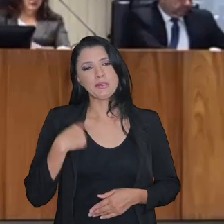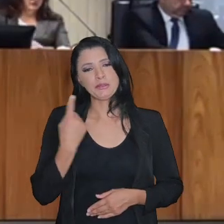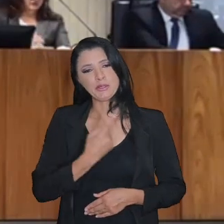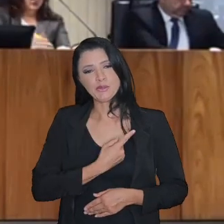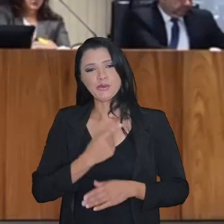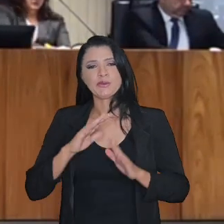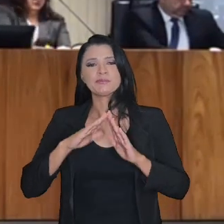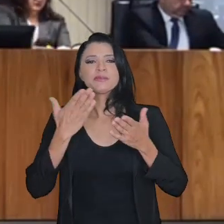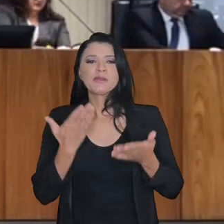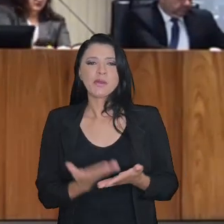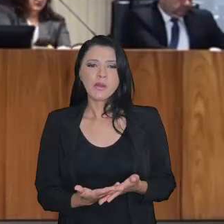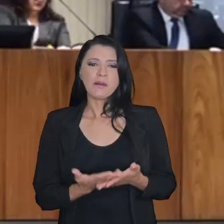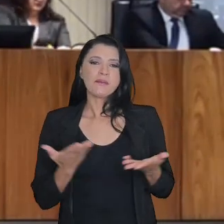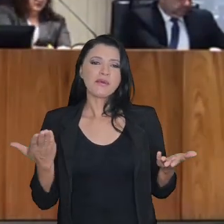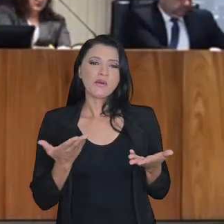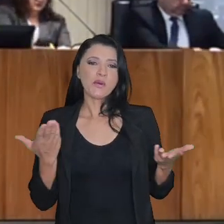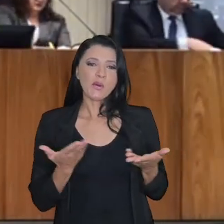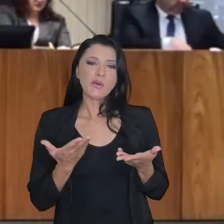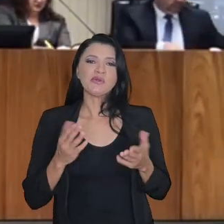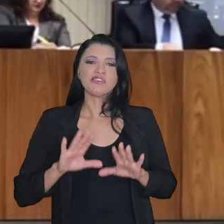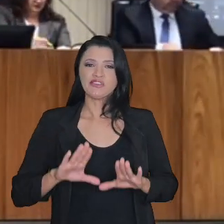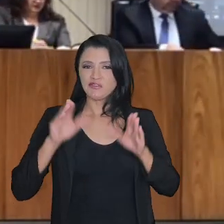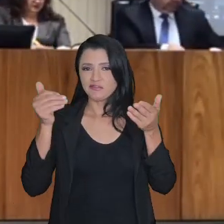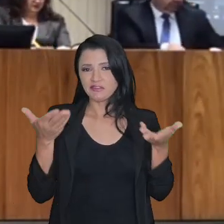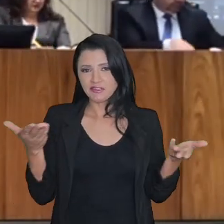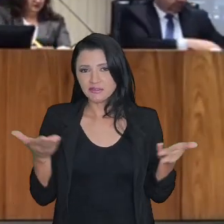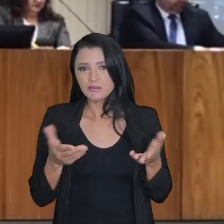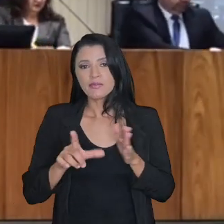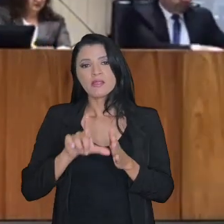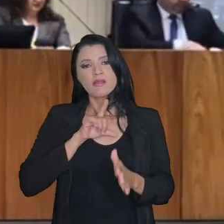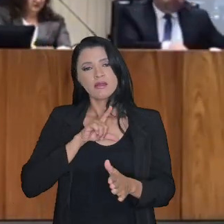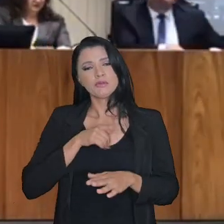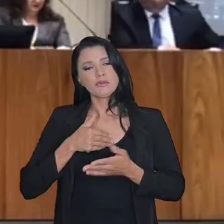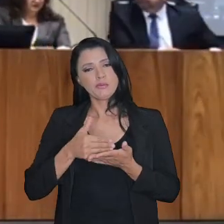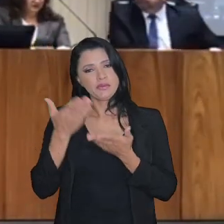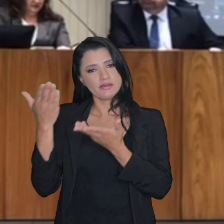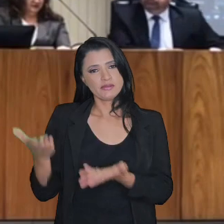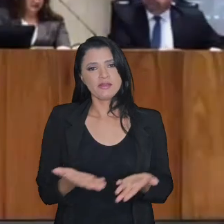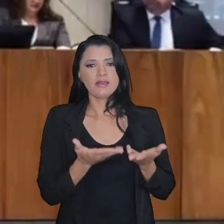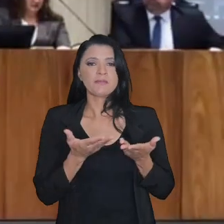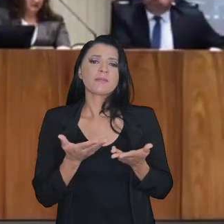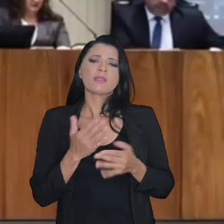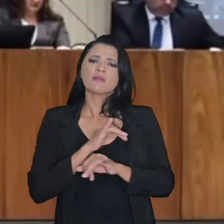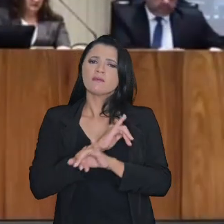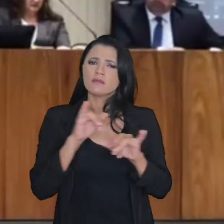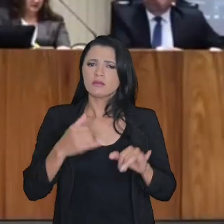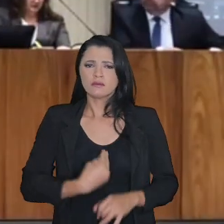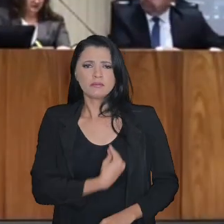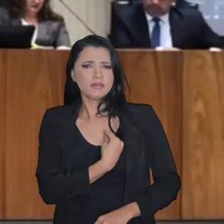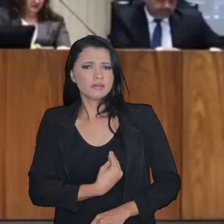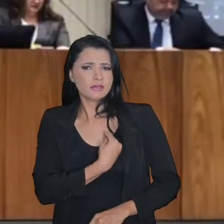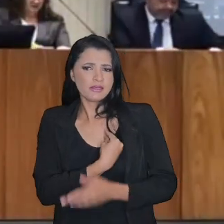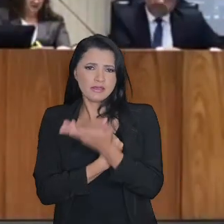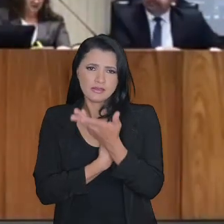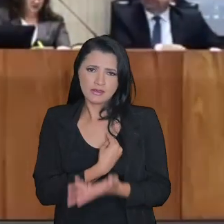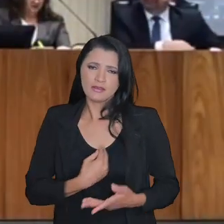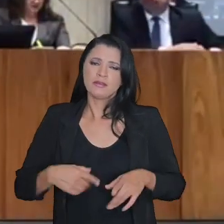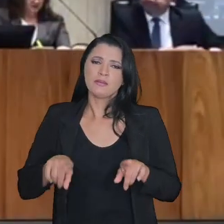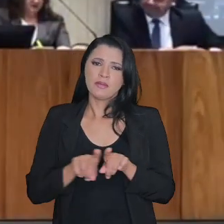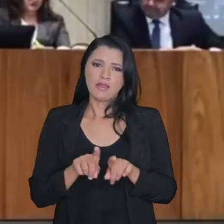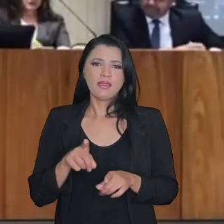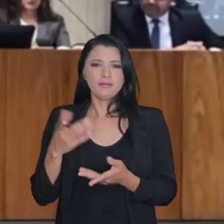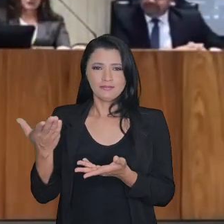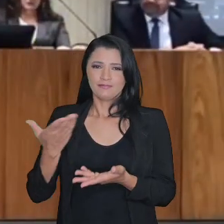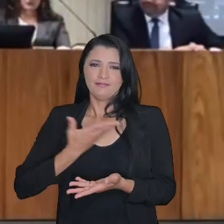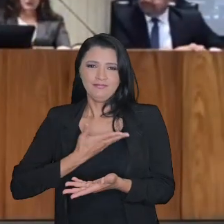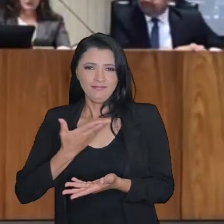evento. E eu, antes de passar a palavra, gostei apenas de registrar aqui a presença do meu dileto amigo Maurício Jorge